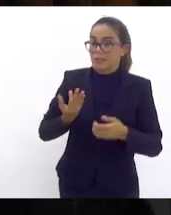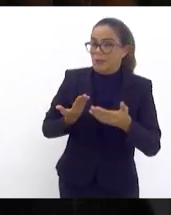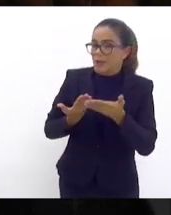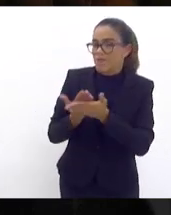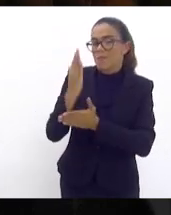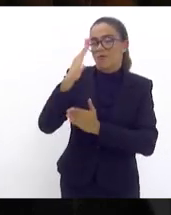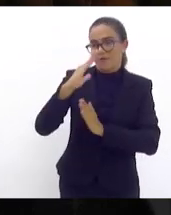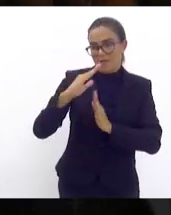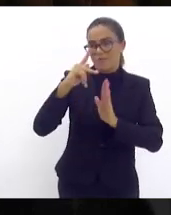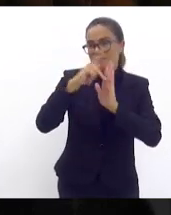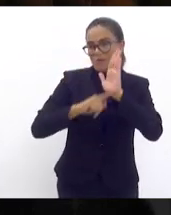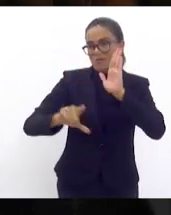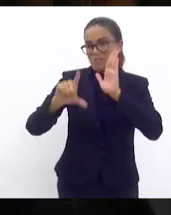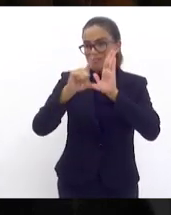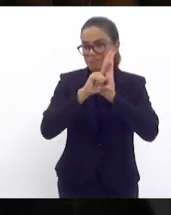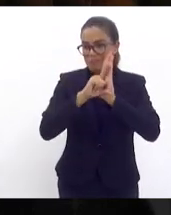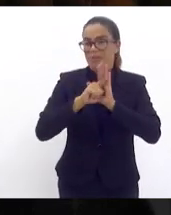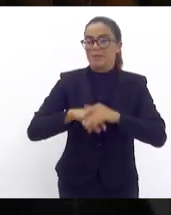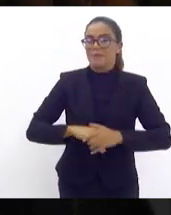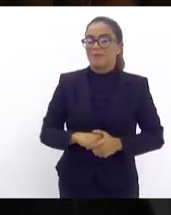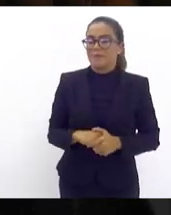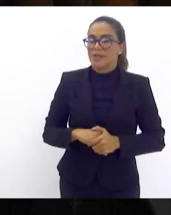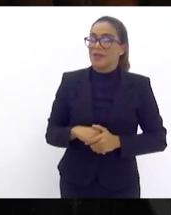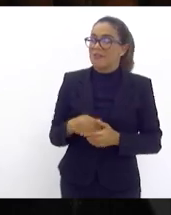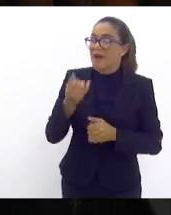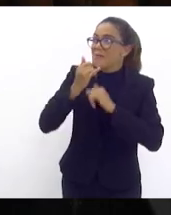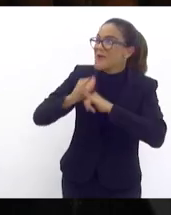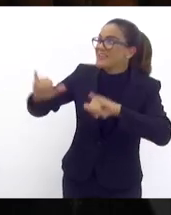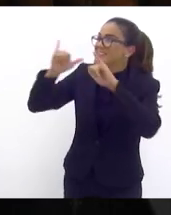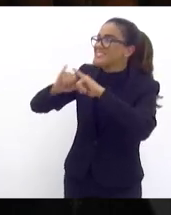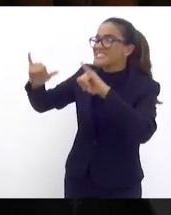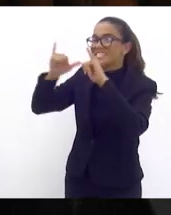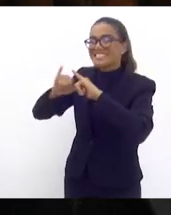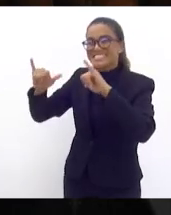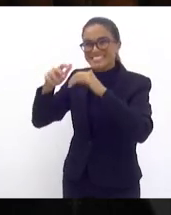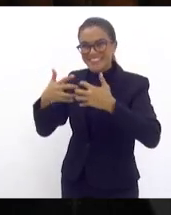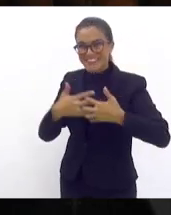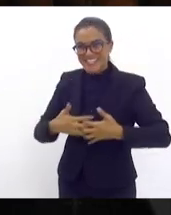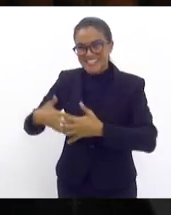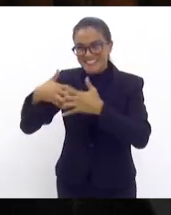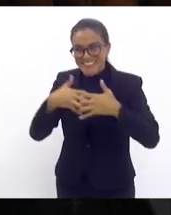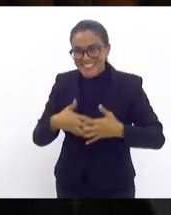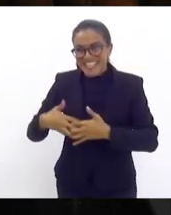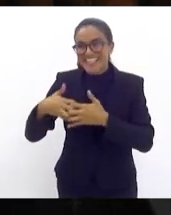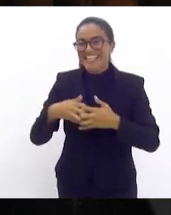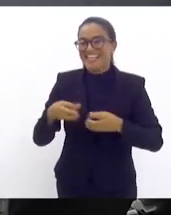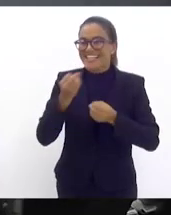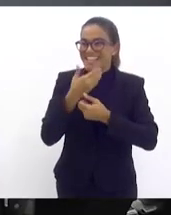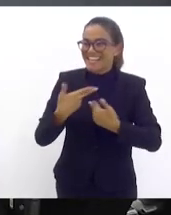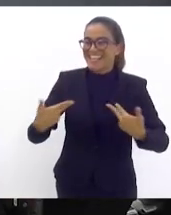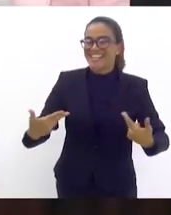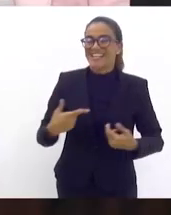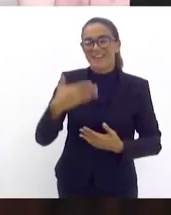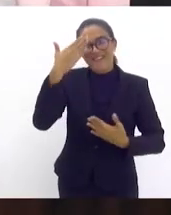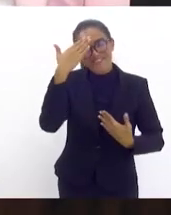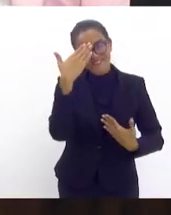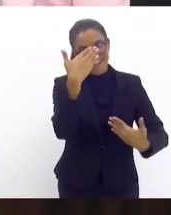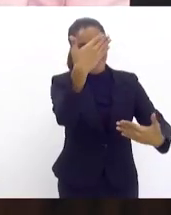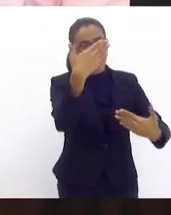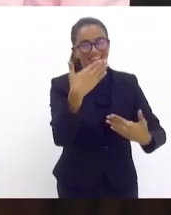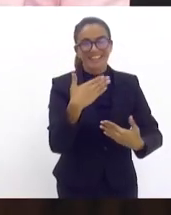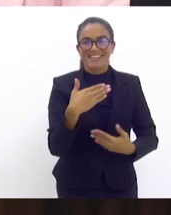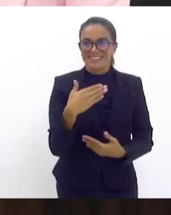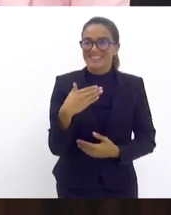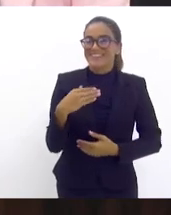aqui vai ser aprovado nessa casa e vamos dar boas notícias para a nossa serra para a nossa Petrópolis obrigado Obrigado deputado Bernardo